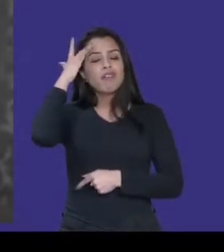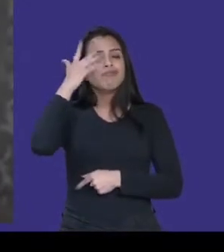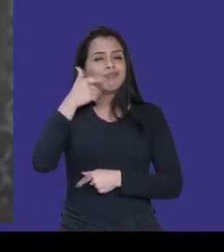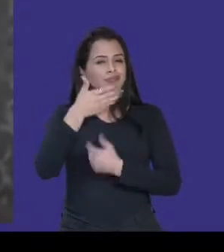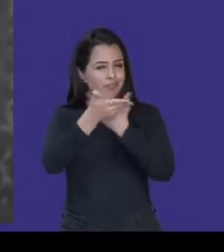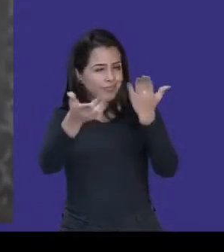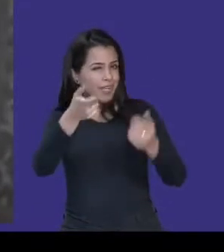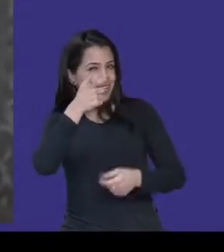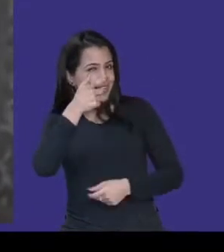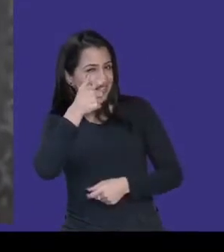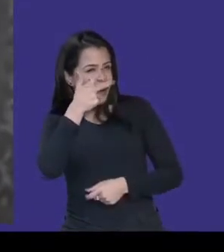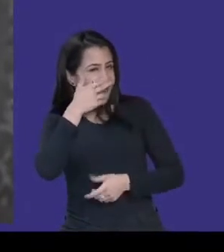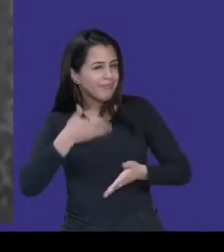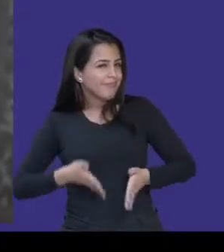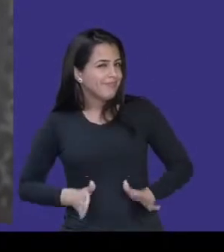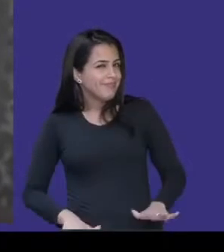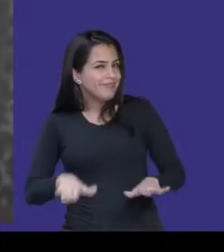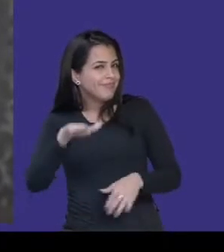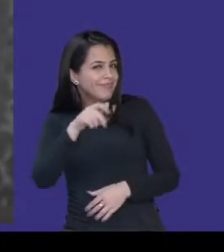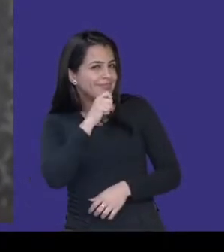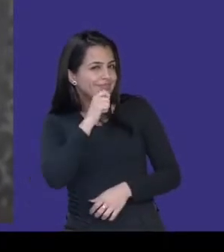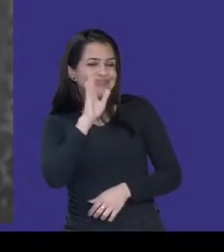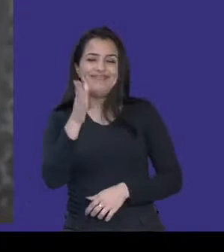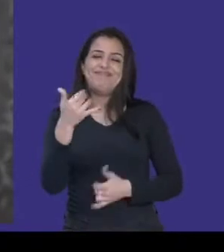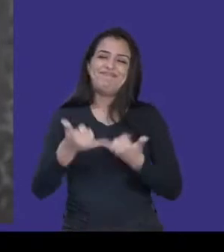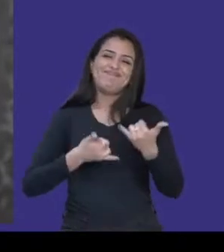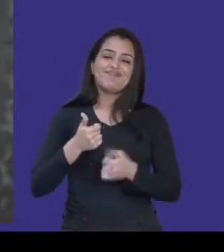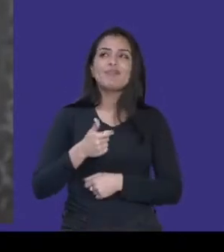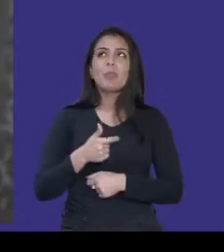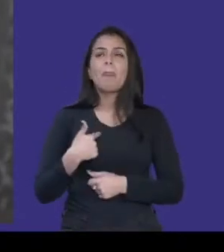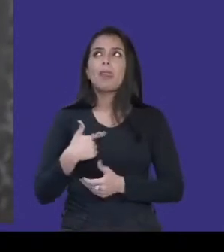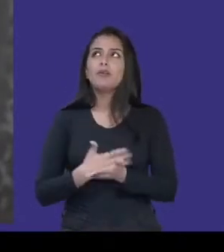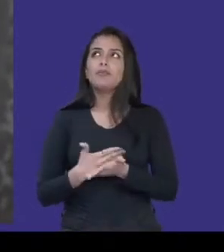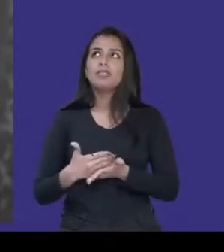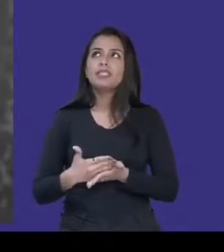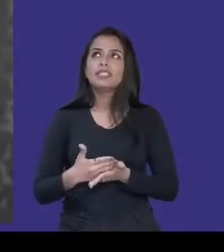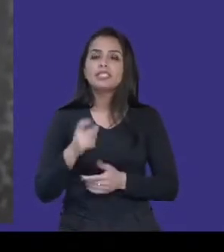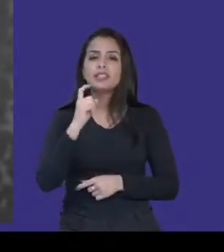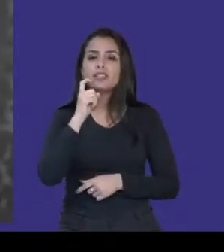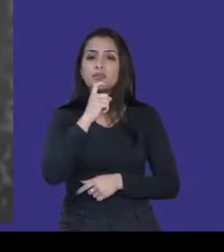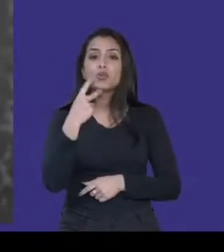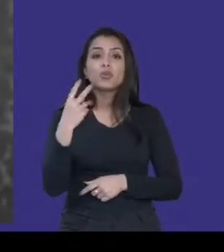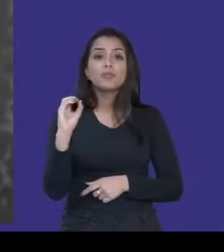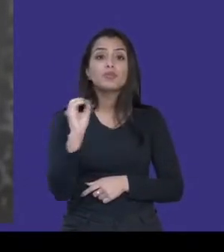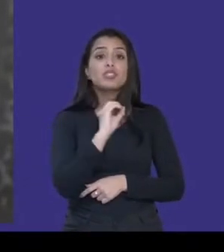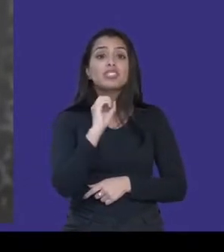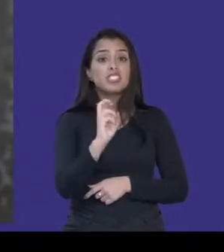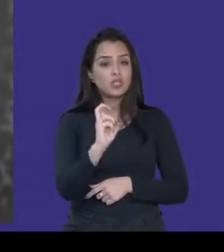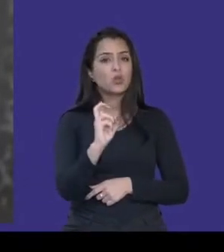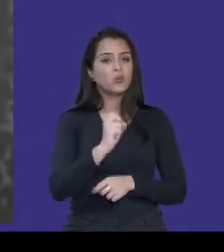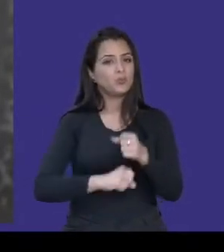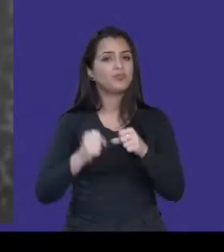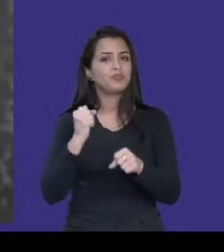Estou exagerando um pouco. Mas desde setembro de 2005, Eli, eu li uma matéria sobre o assunto, fiquei